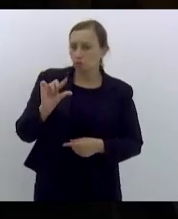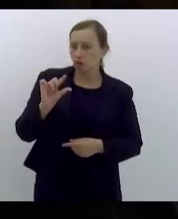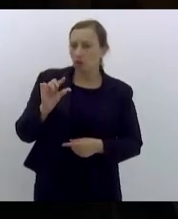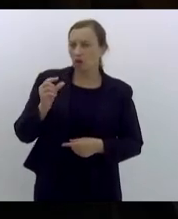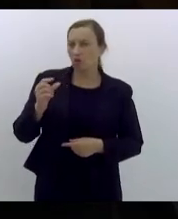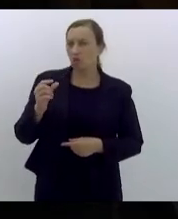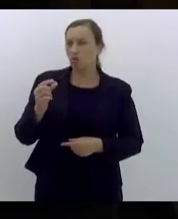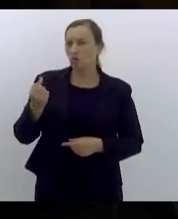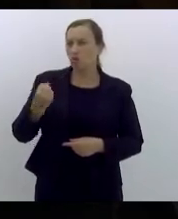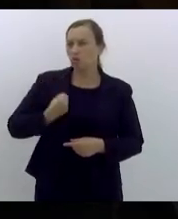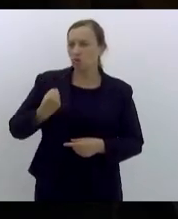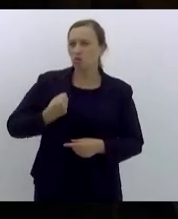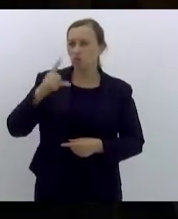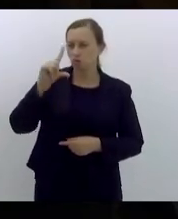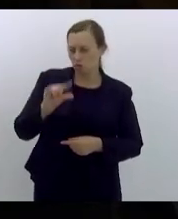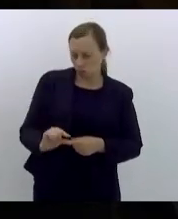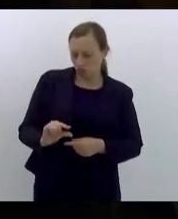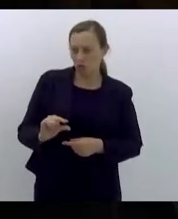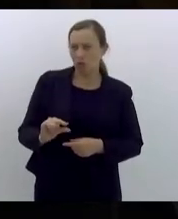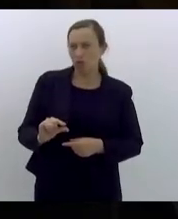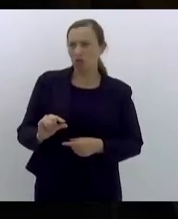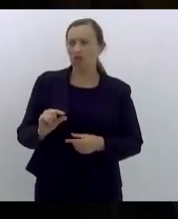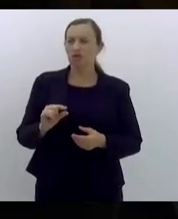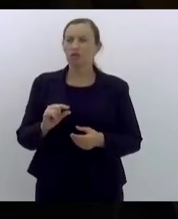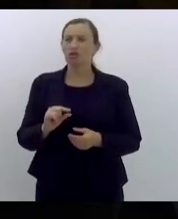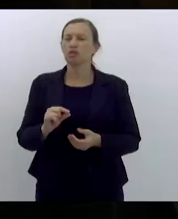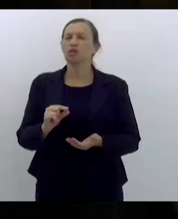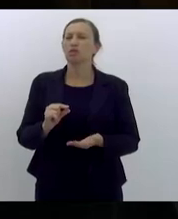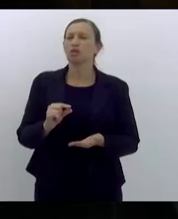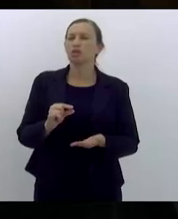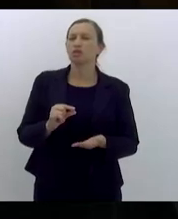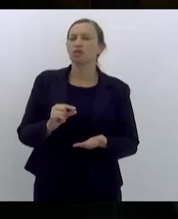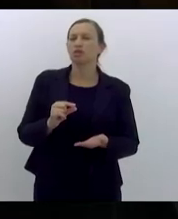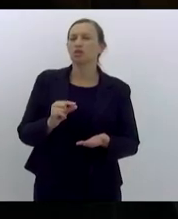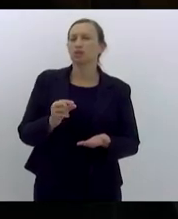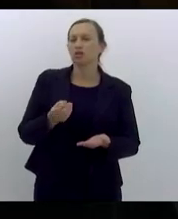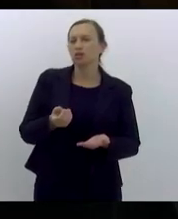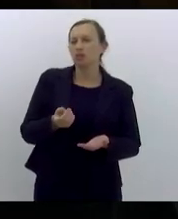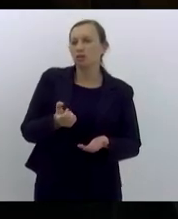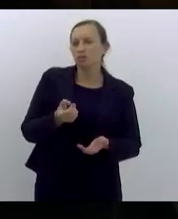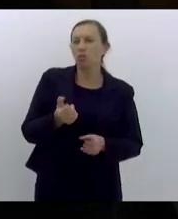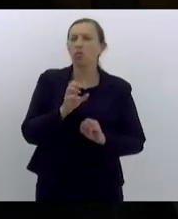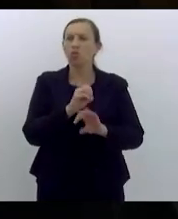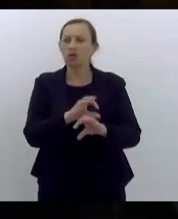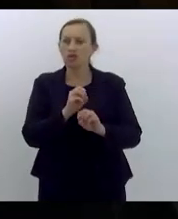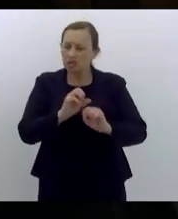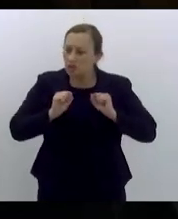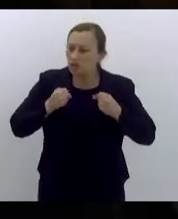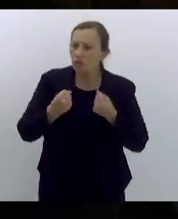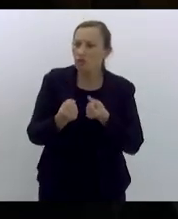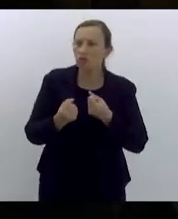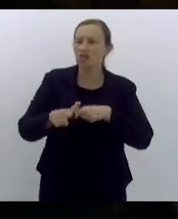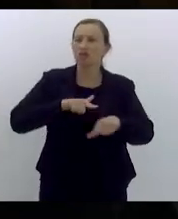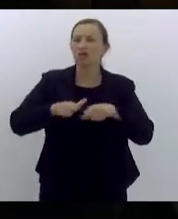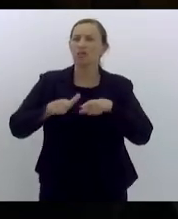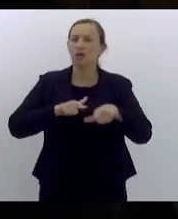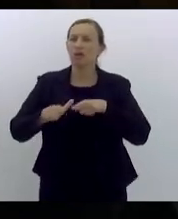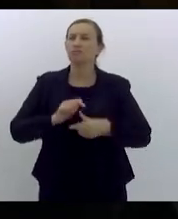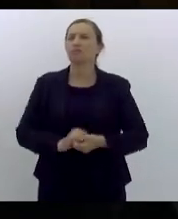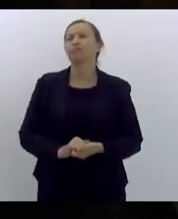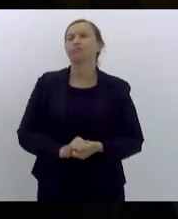a base da pirâmide social e da pirâmide de distribuição de força de trabalho no mercado de trabalho formal